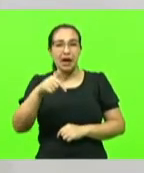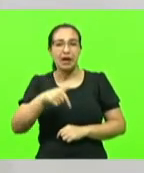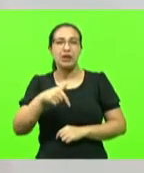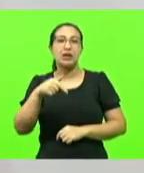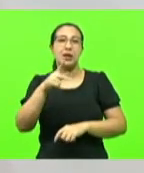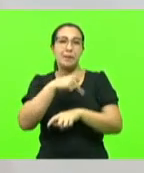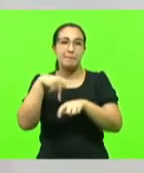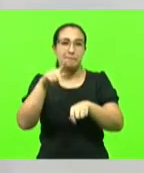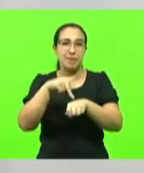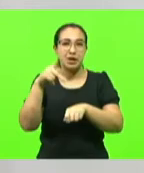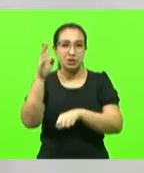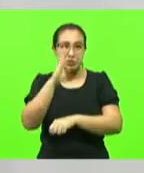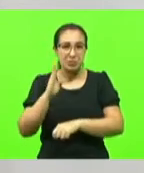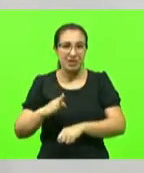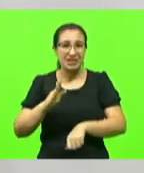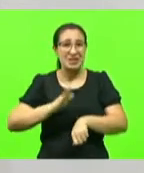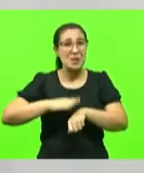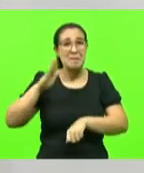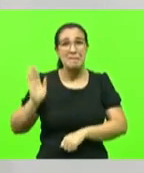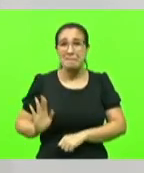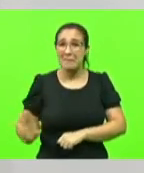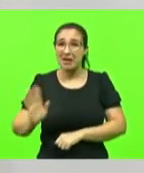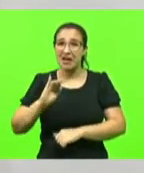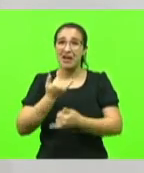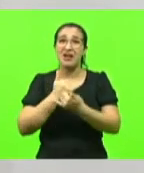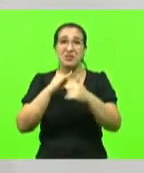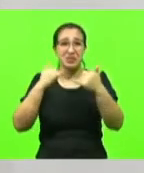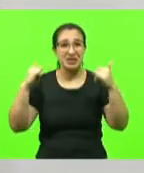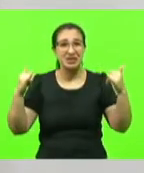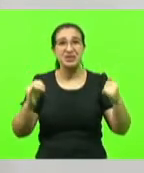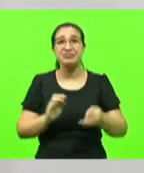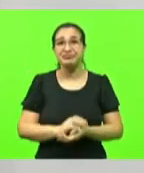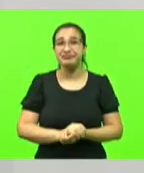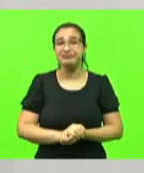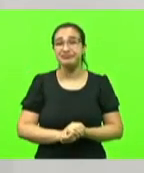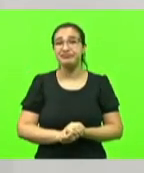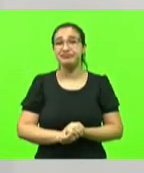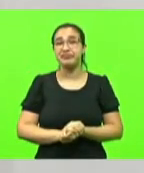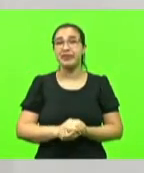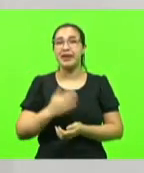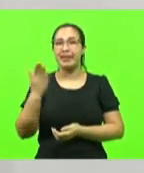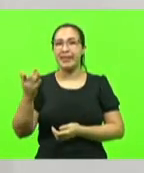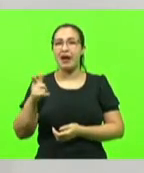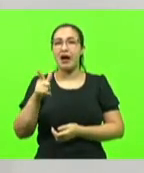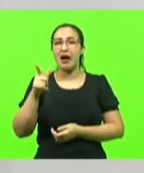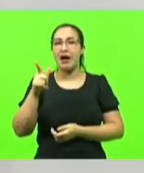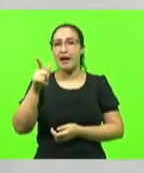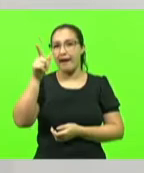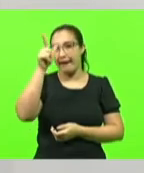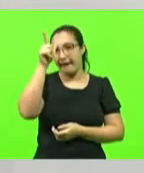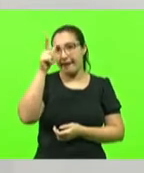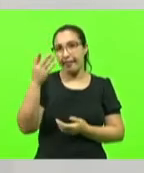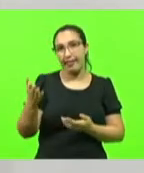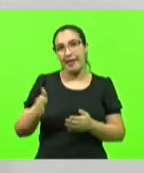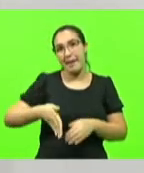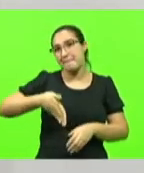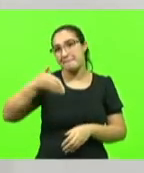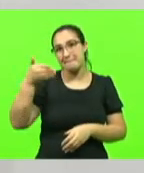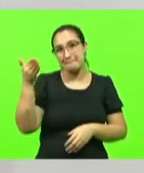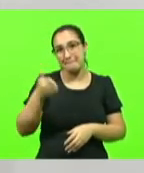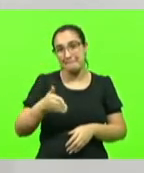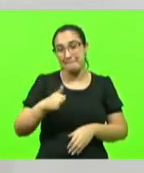do planeta, apenas atrás da Alemanha e de acordo com o último balanço da Agência Internacional de Energia.